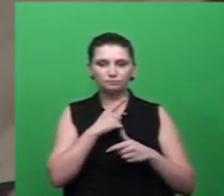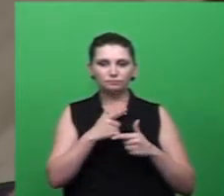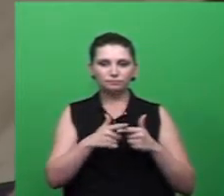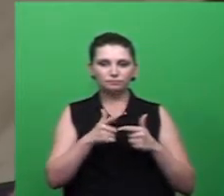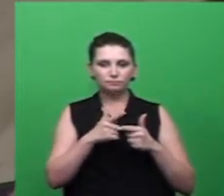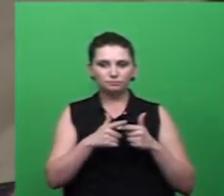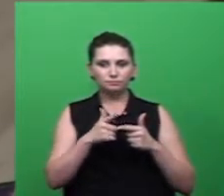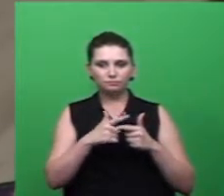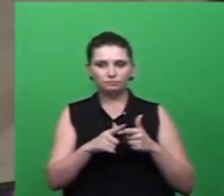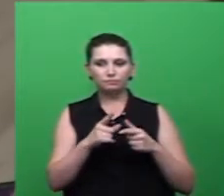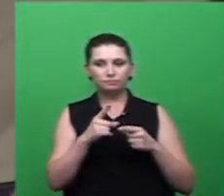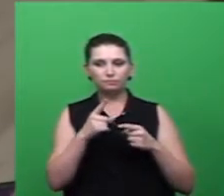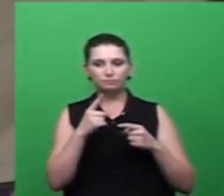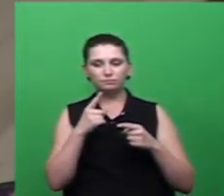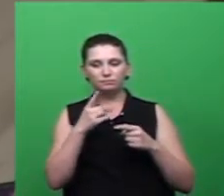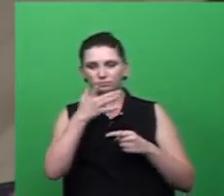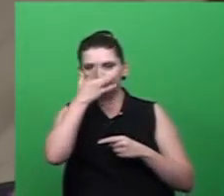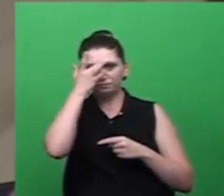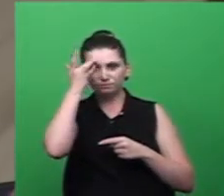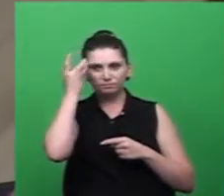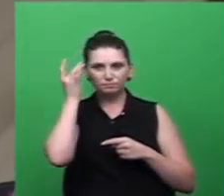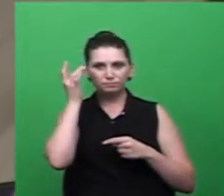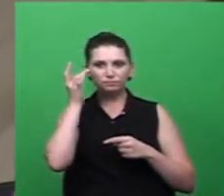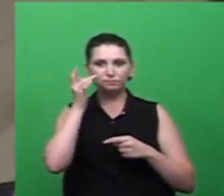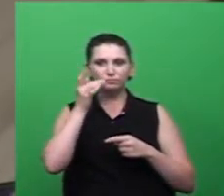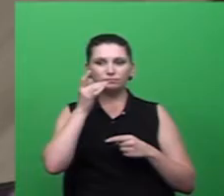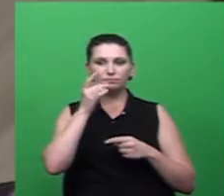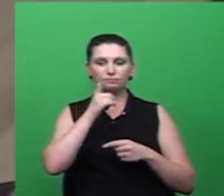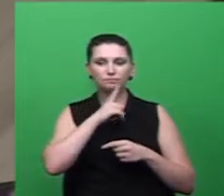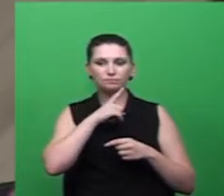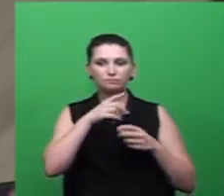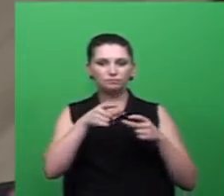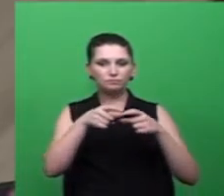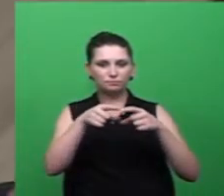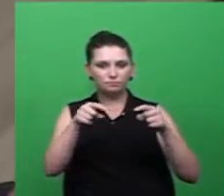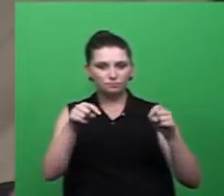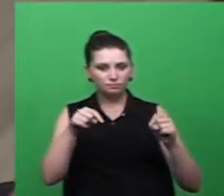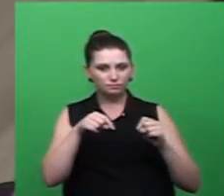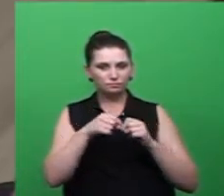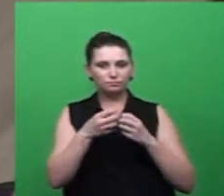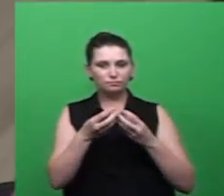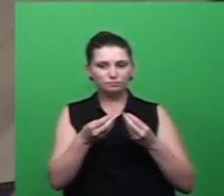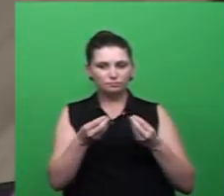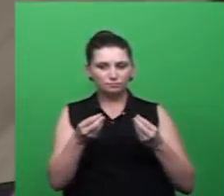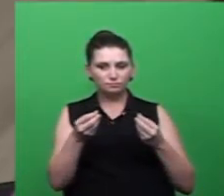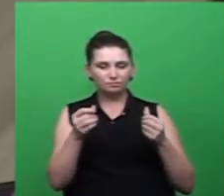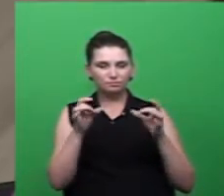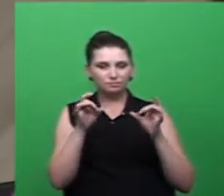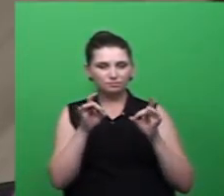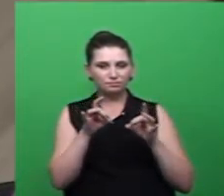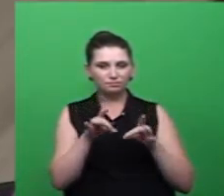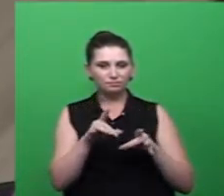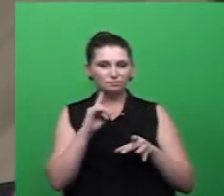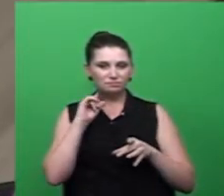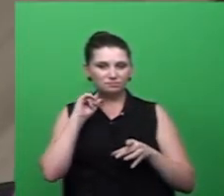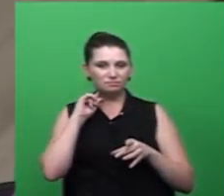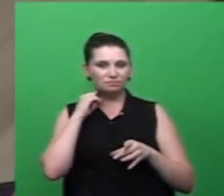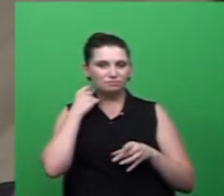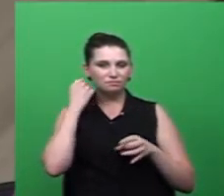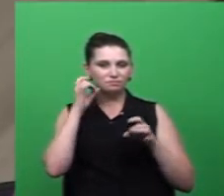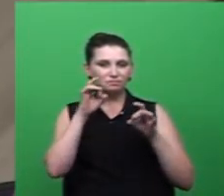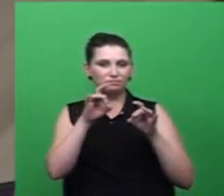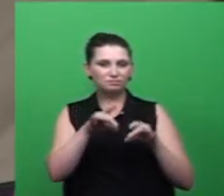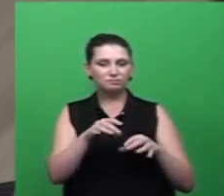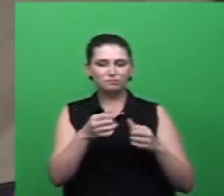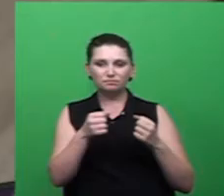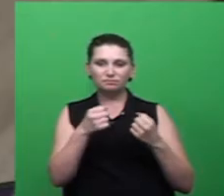imóveis que estão paralisados, de imóveis, terrenos baldios. Então, nós todos devemos fazer a nossa